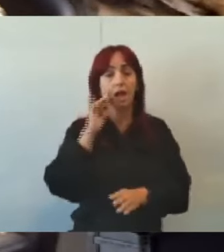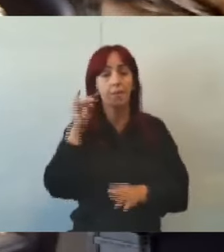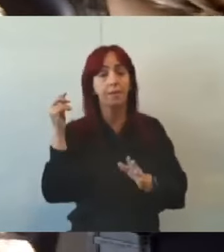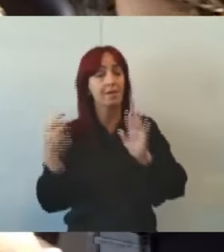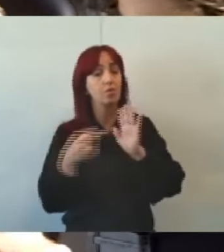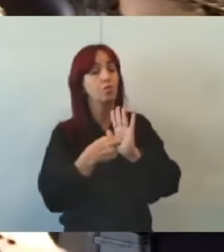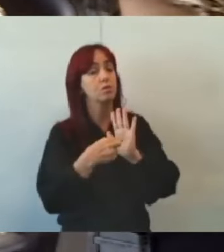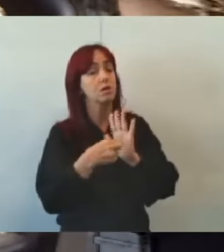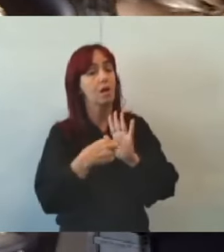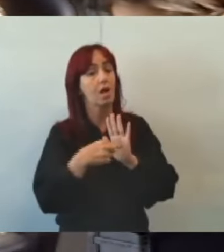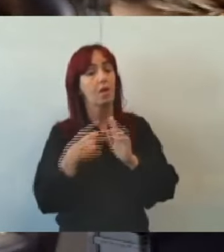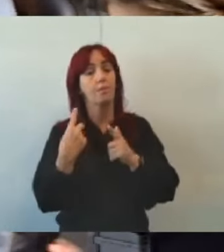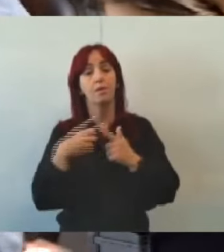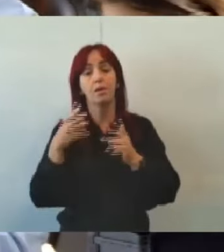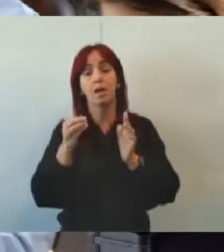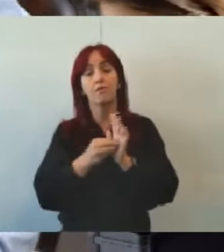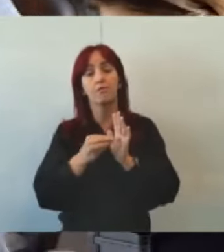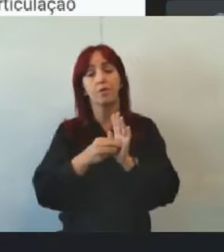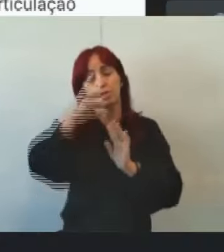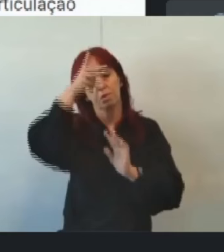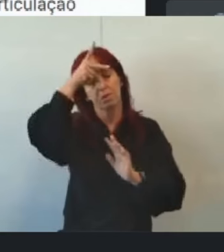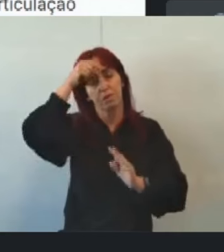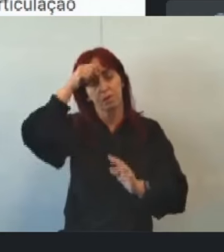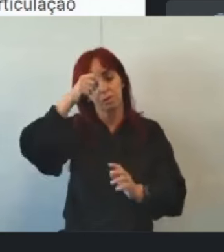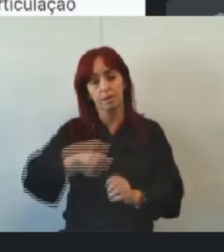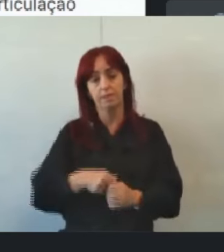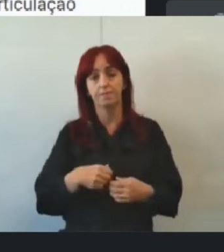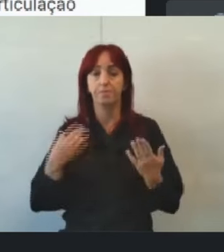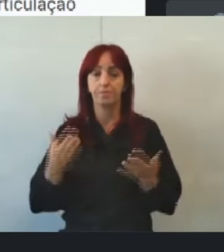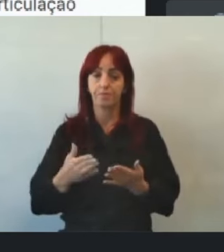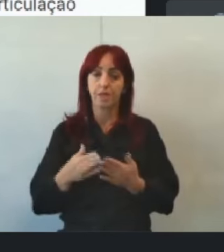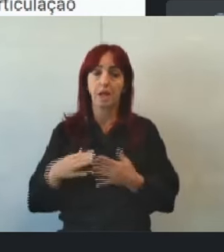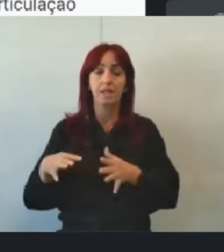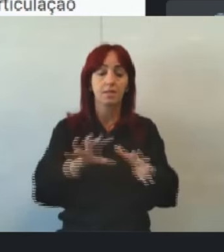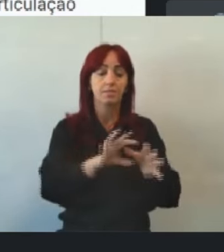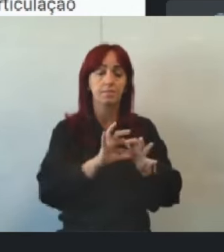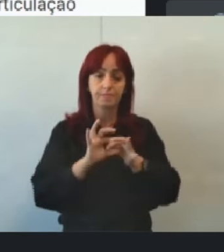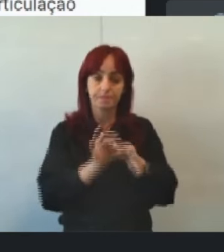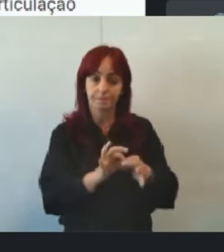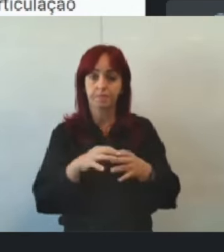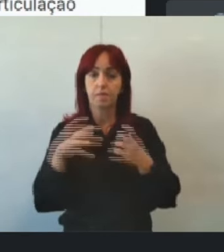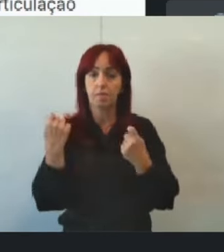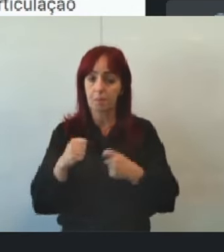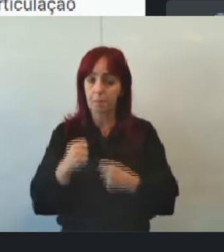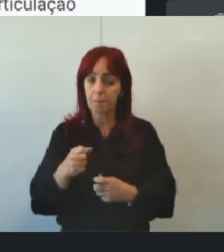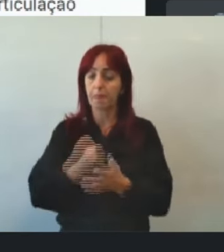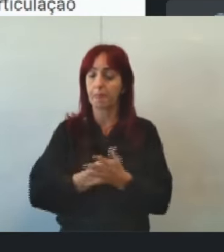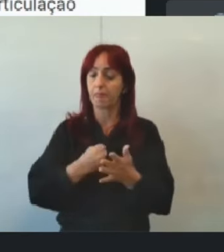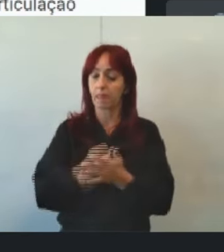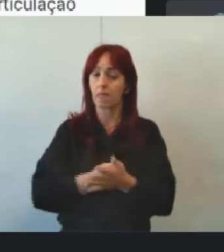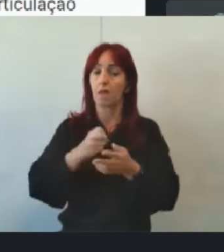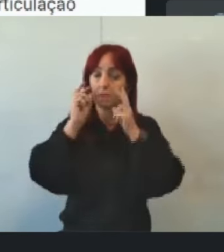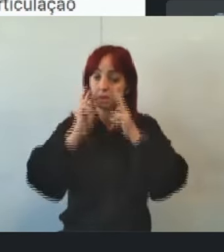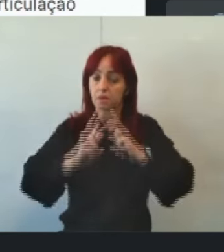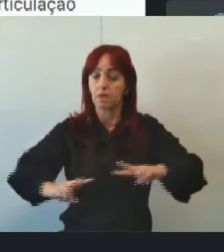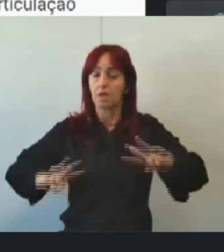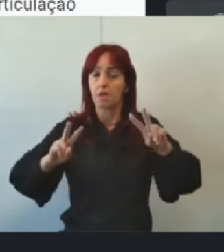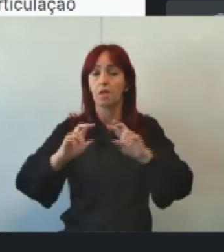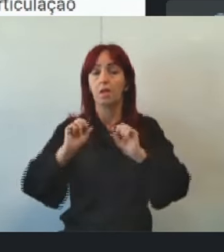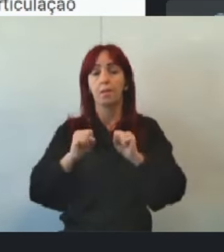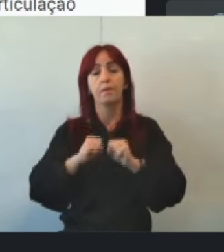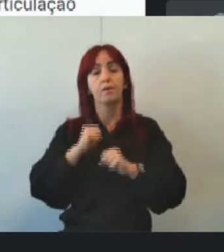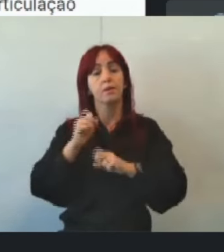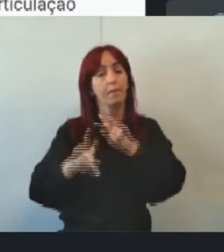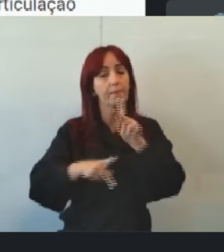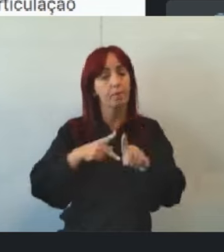da prefeitura. Então, essa intersetorialidade, ela é um desafio, ela precisa ser olhada pelo poder público com